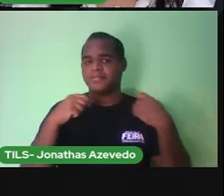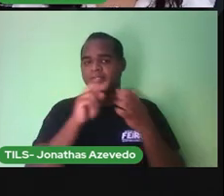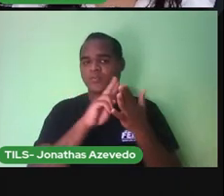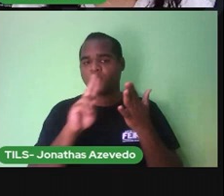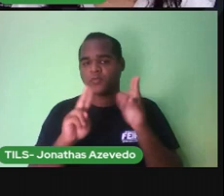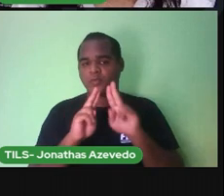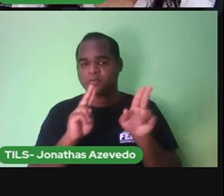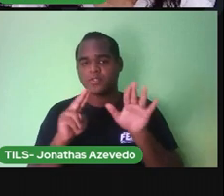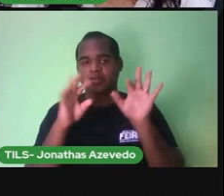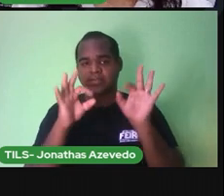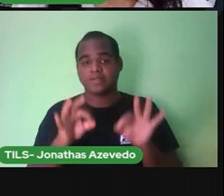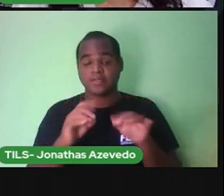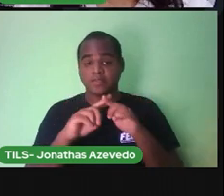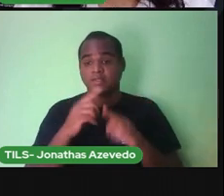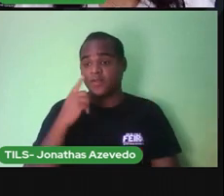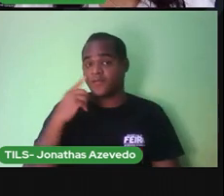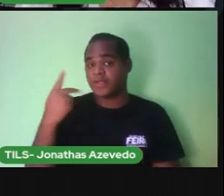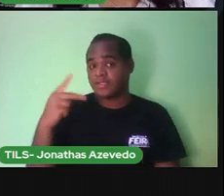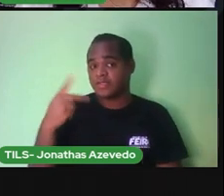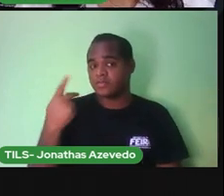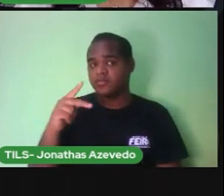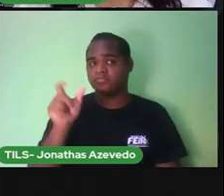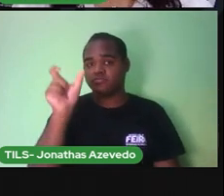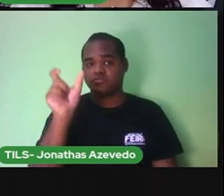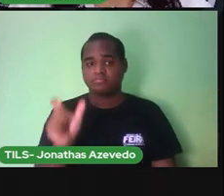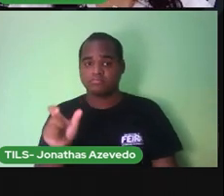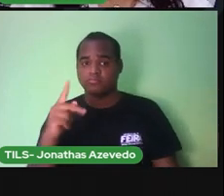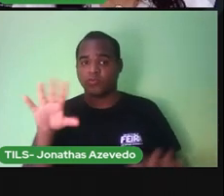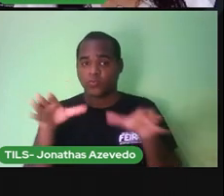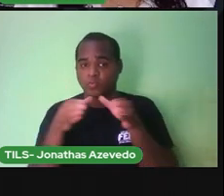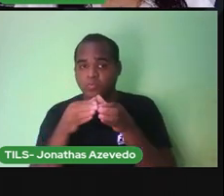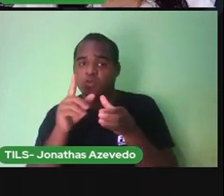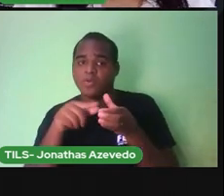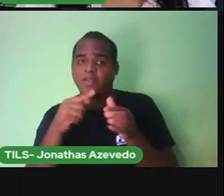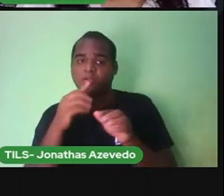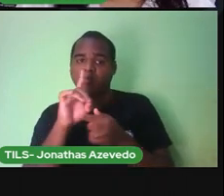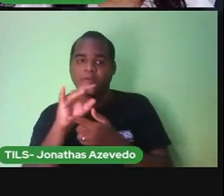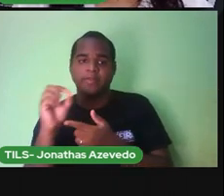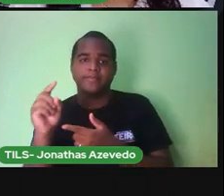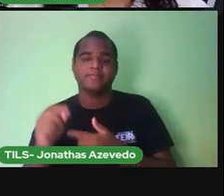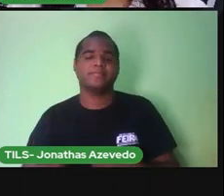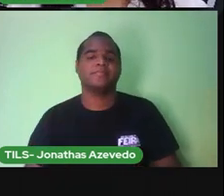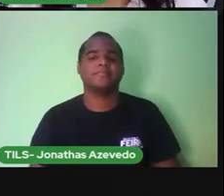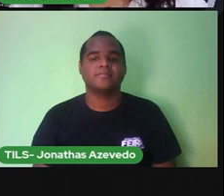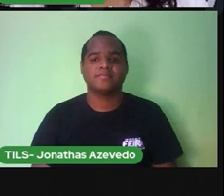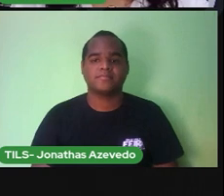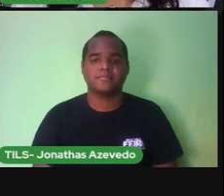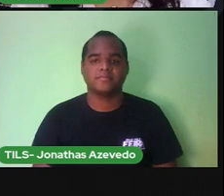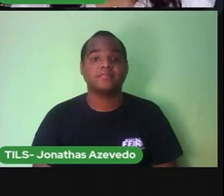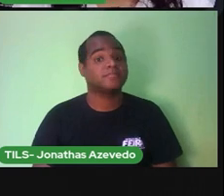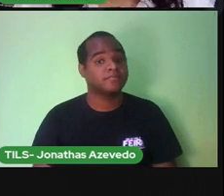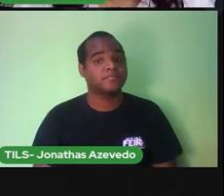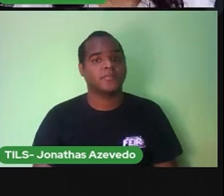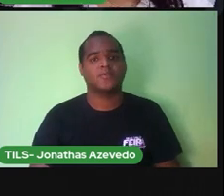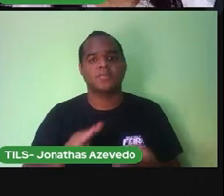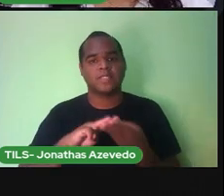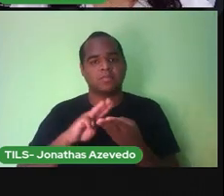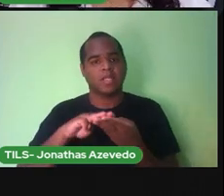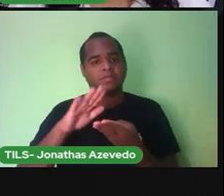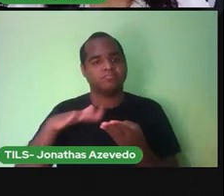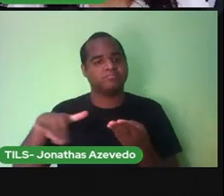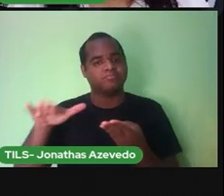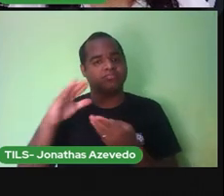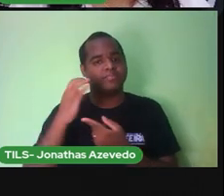A identificação Da sua turma E a data de hoje Atividade de matemática E ciências da natureza